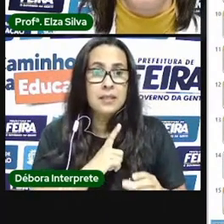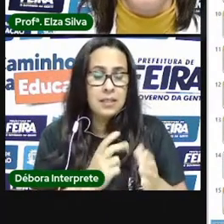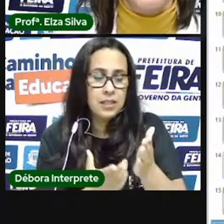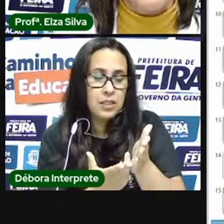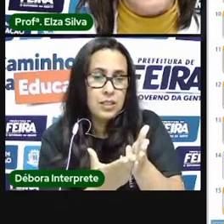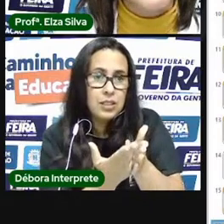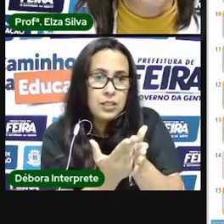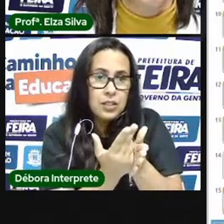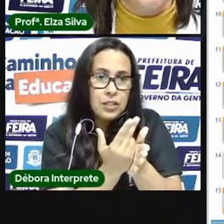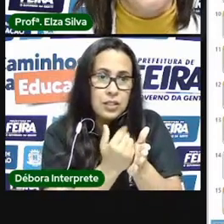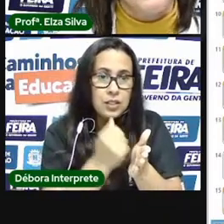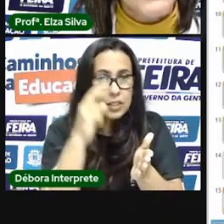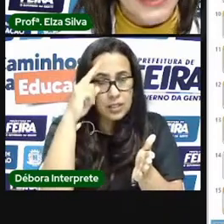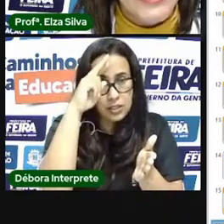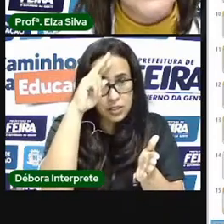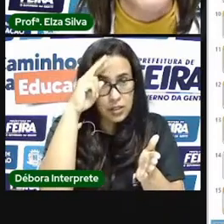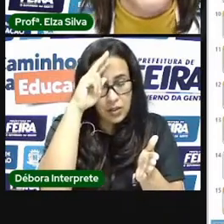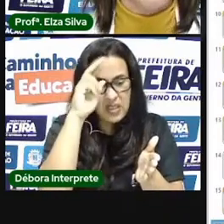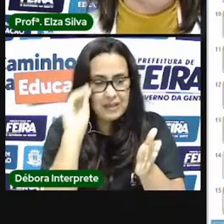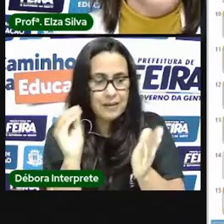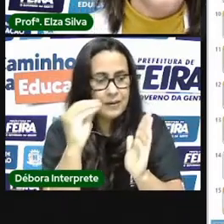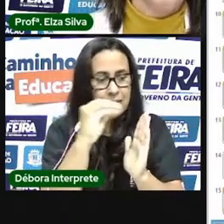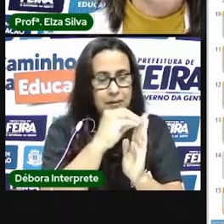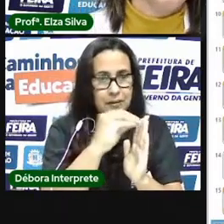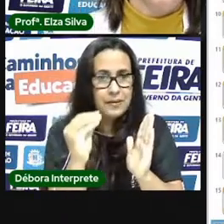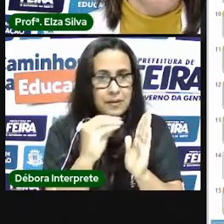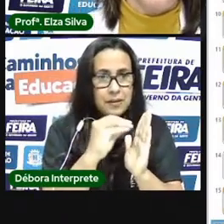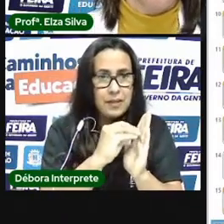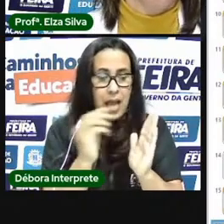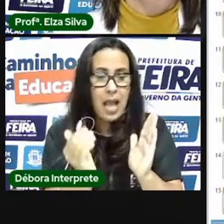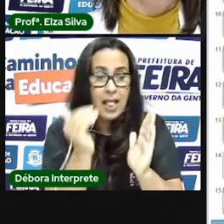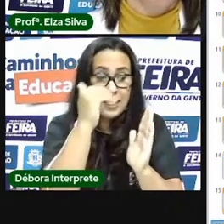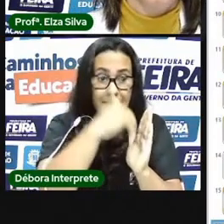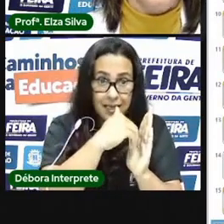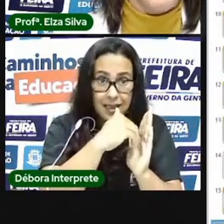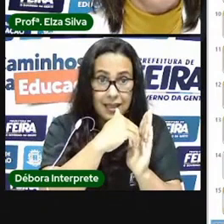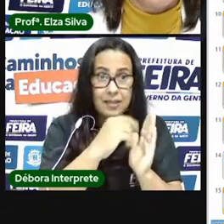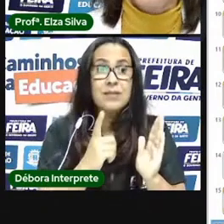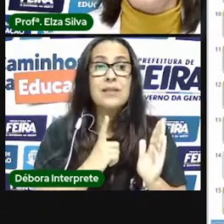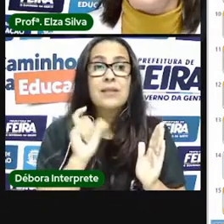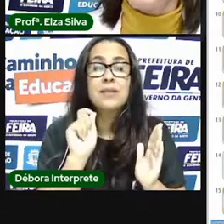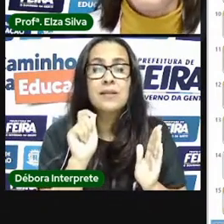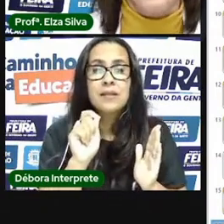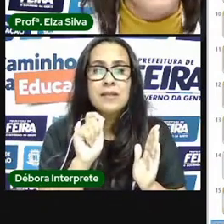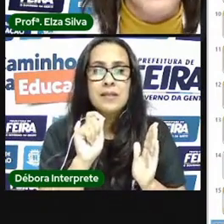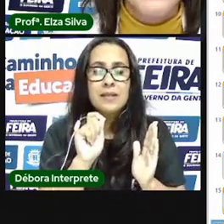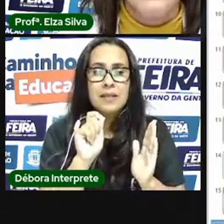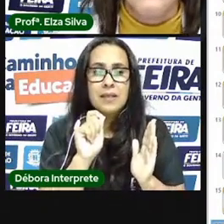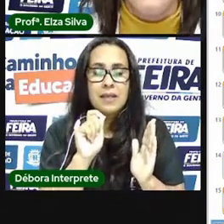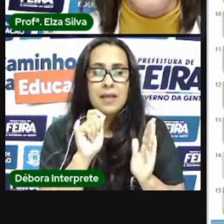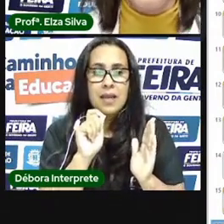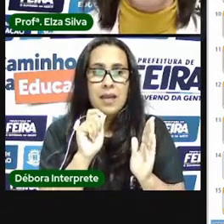quadrinhos e nós colocamos neles a fala em tom normal quando os personagens estão